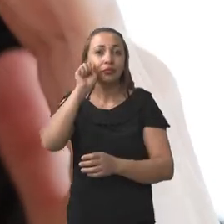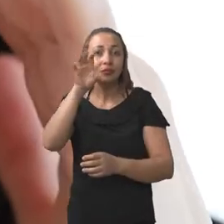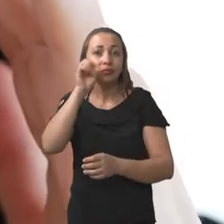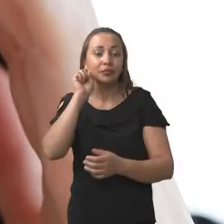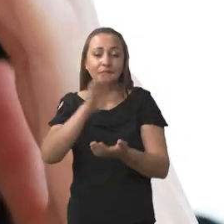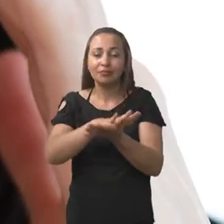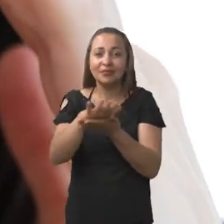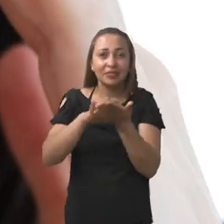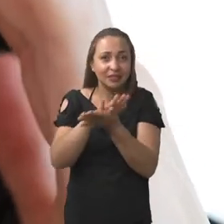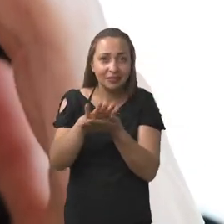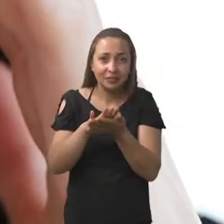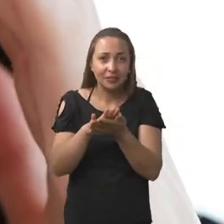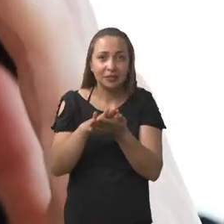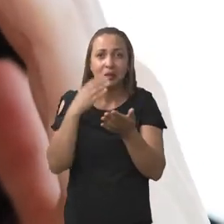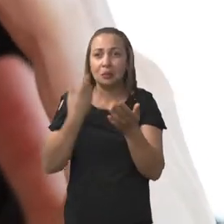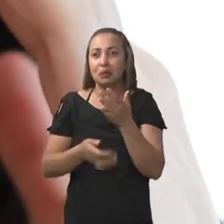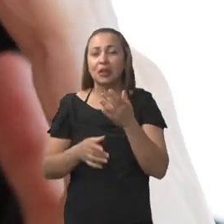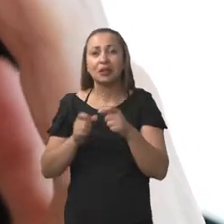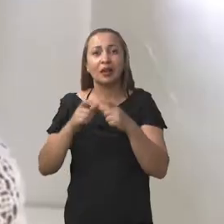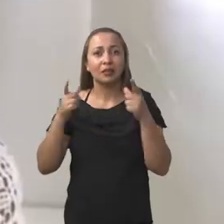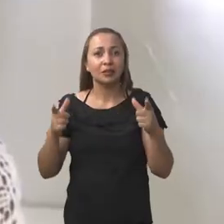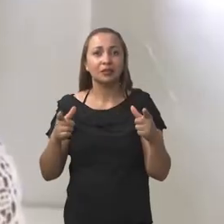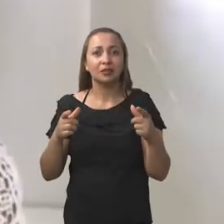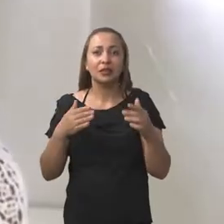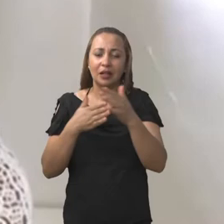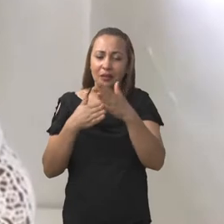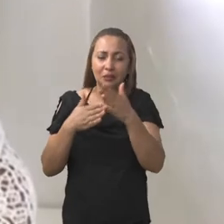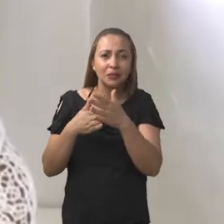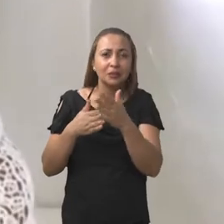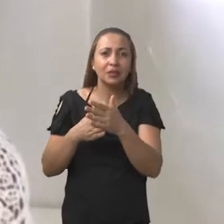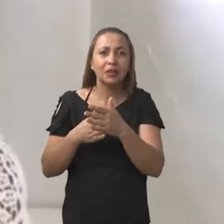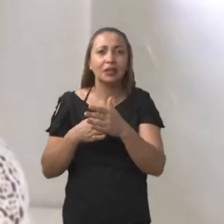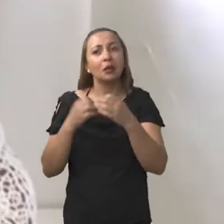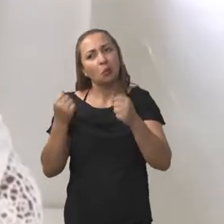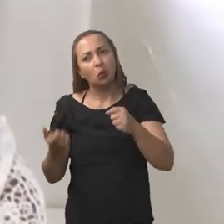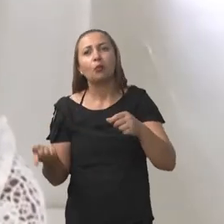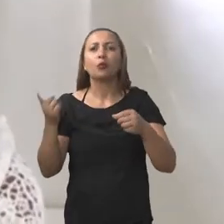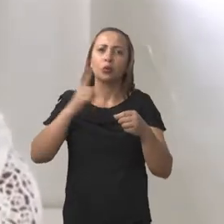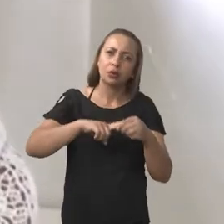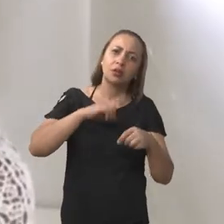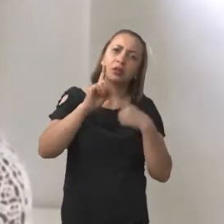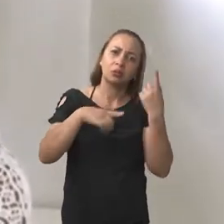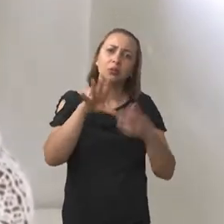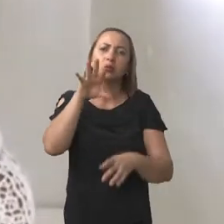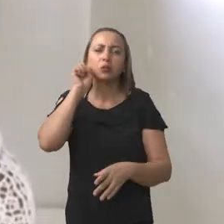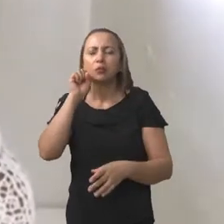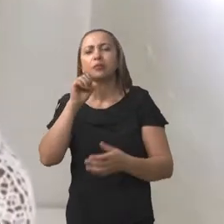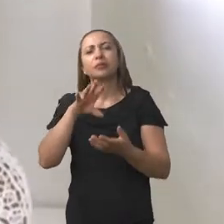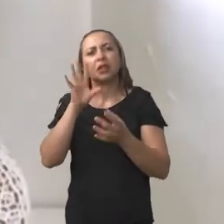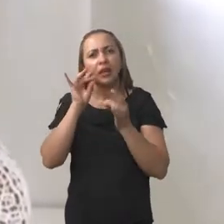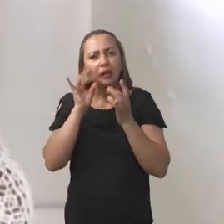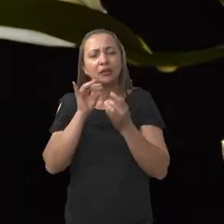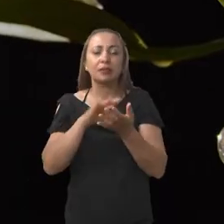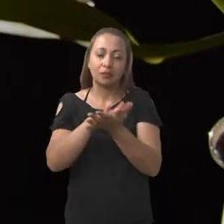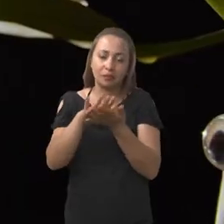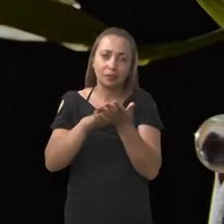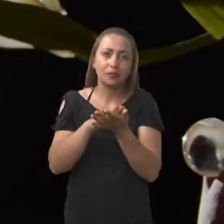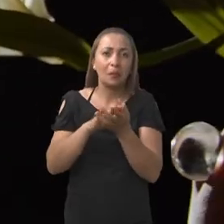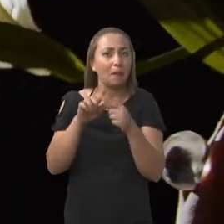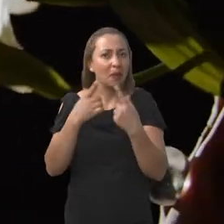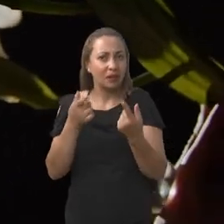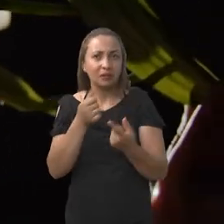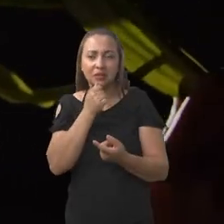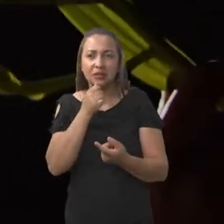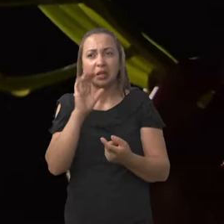Felizmente, uma perda de olfato, na grande maioria das vezes, é autolimitada, reversível, que tem uma duração e uma recuperação